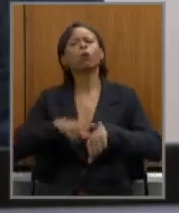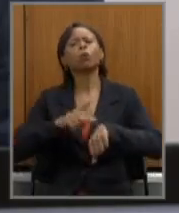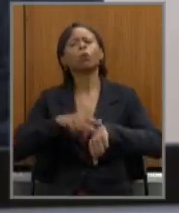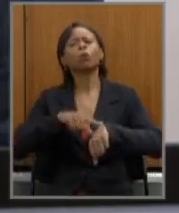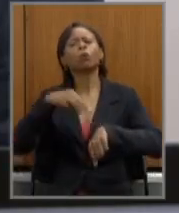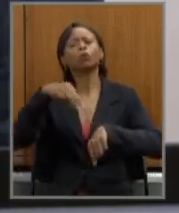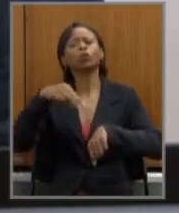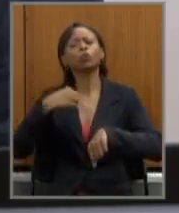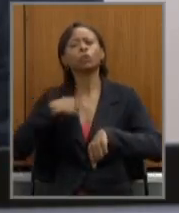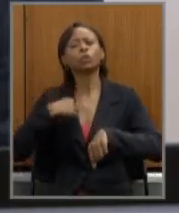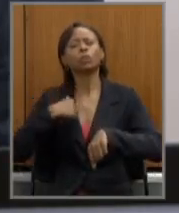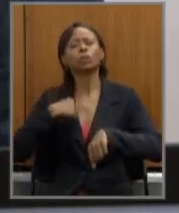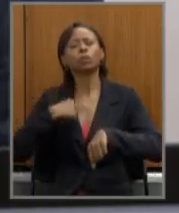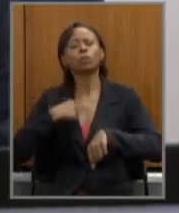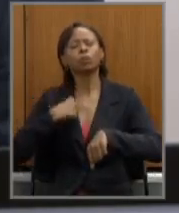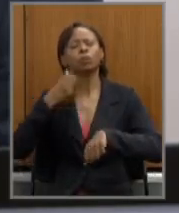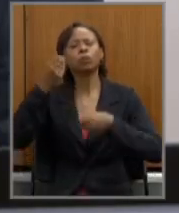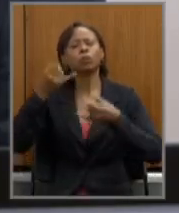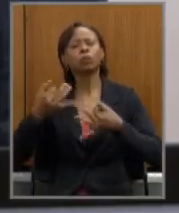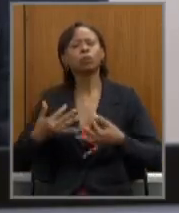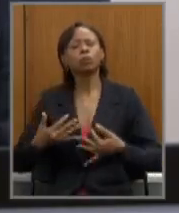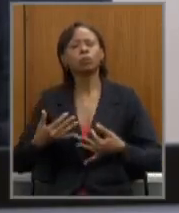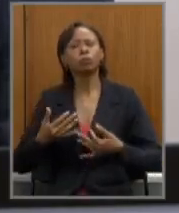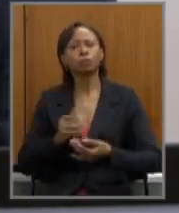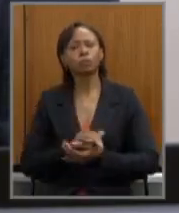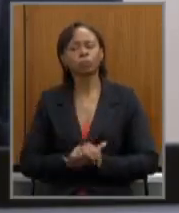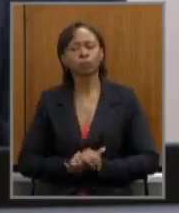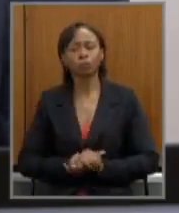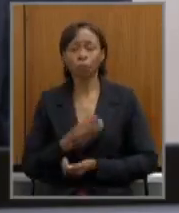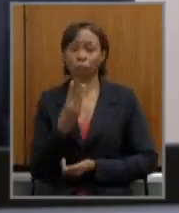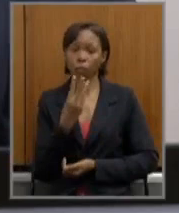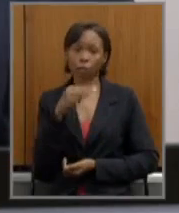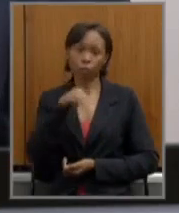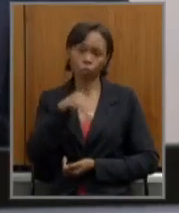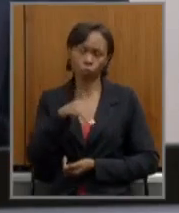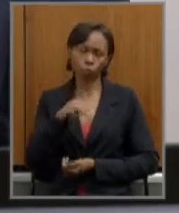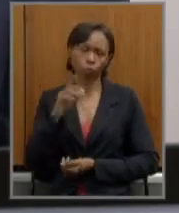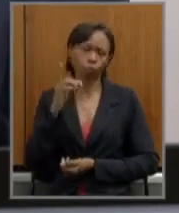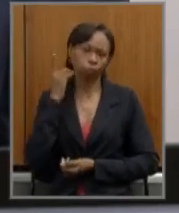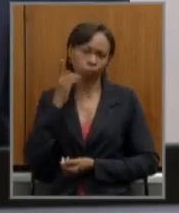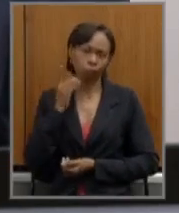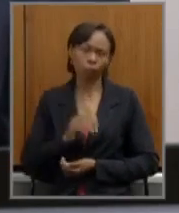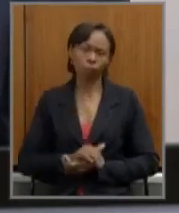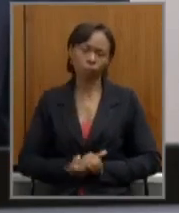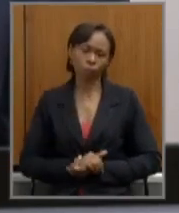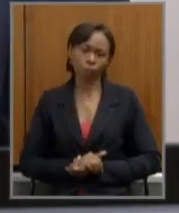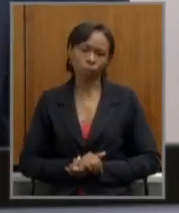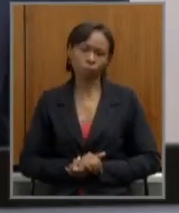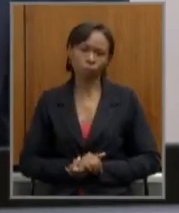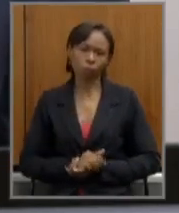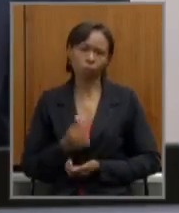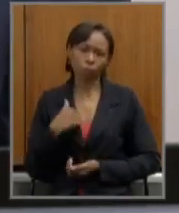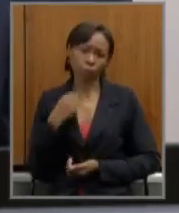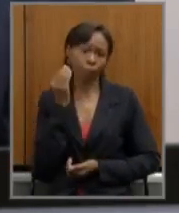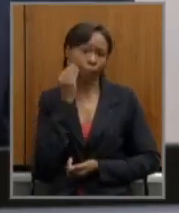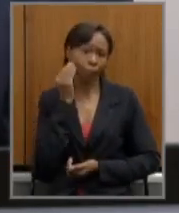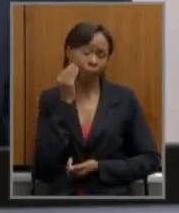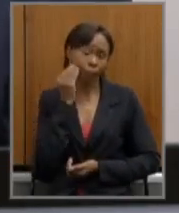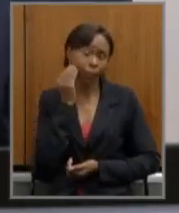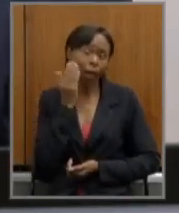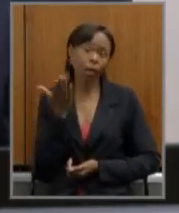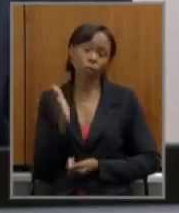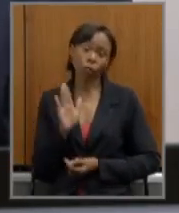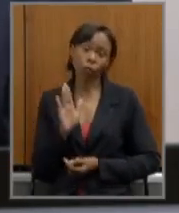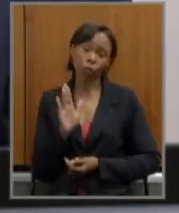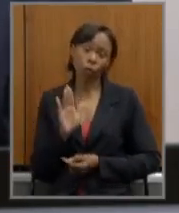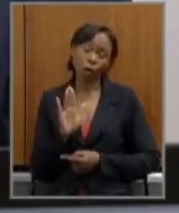tenho para participar aqui foi estabelecido três minutos deputado eu tenho tentado ser um pouco generoso com o